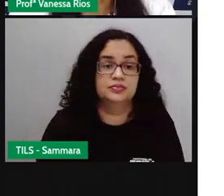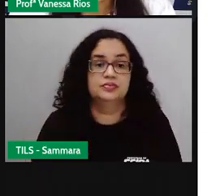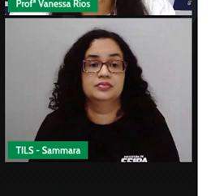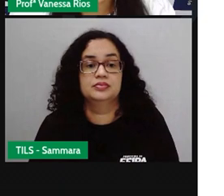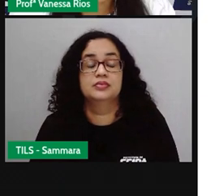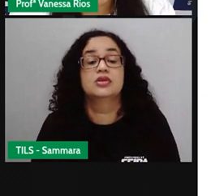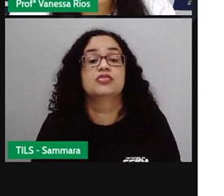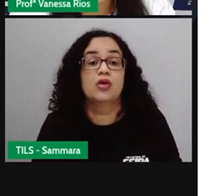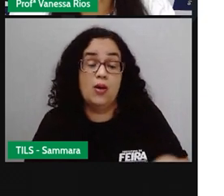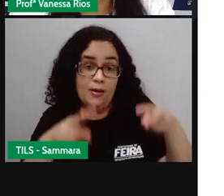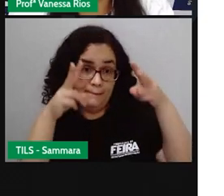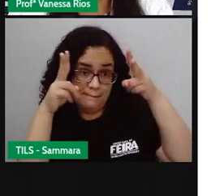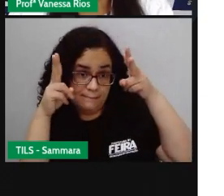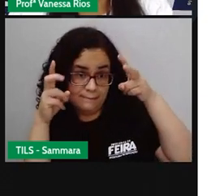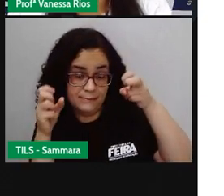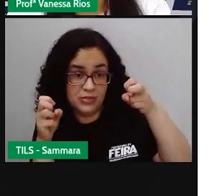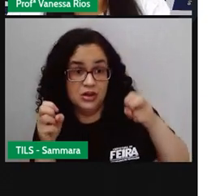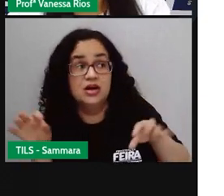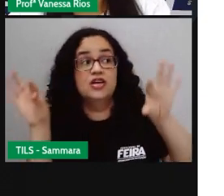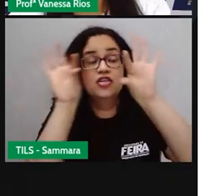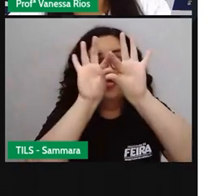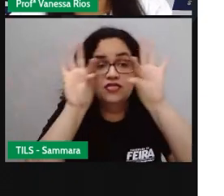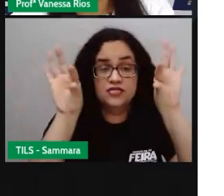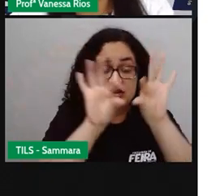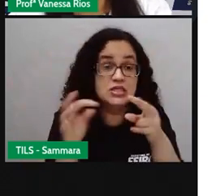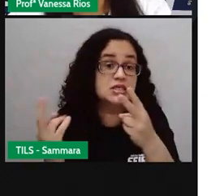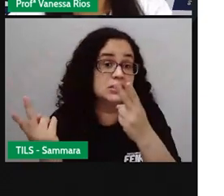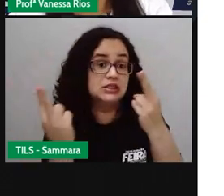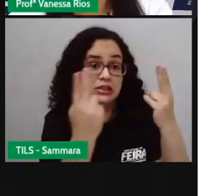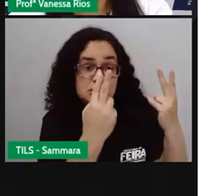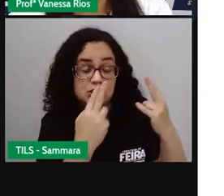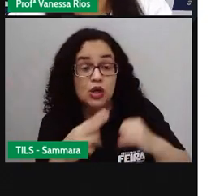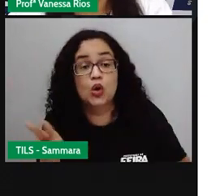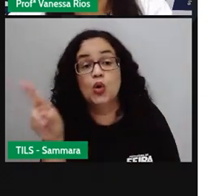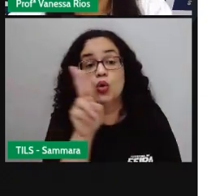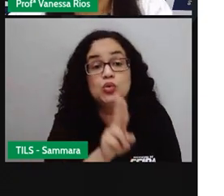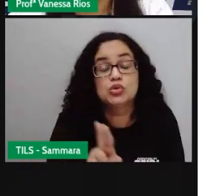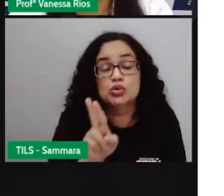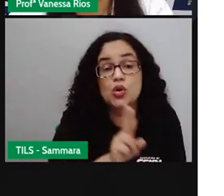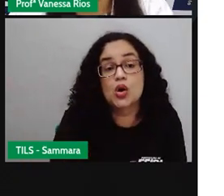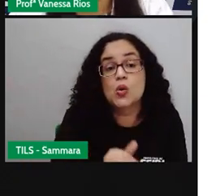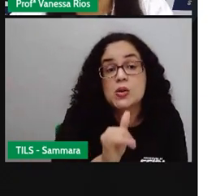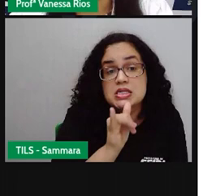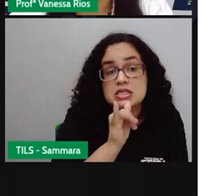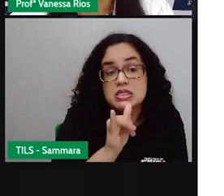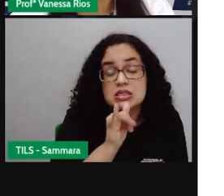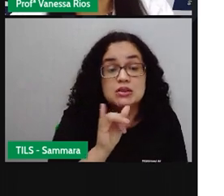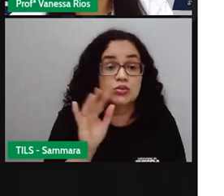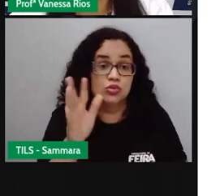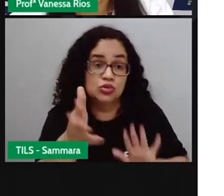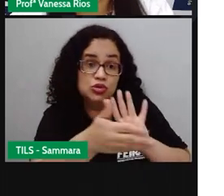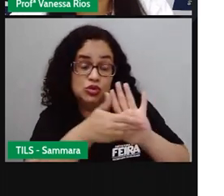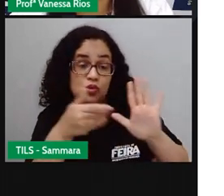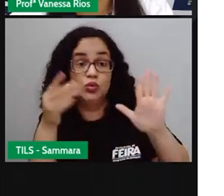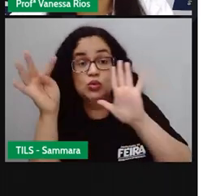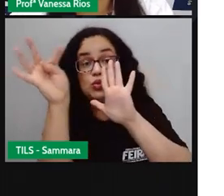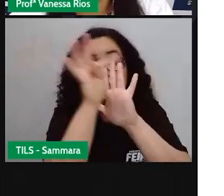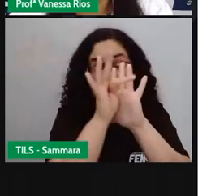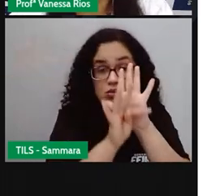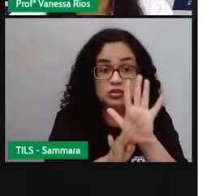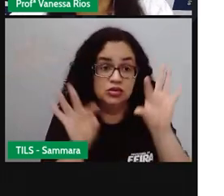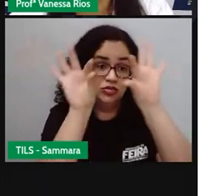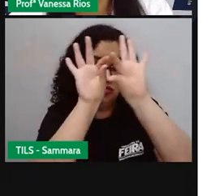Vamos observar isso nas mesmas frases que a Pró utilizou ali como exemplo, quando tirou do texto as frases e